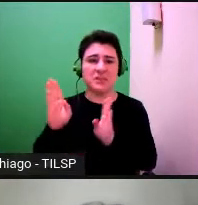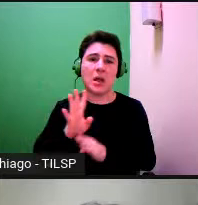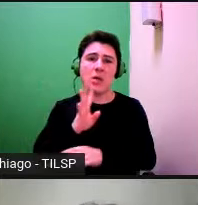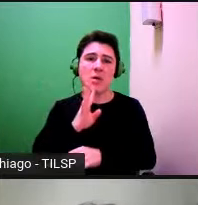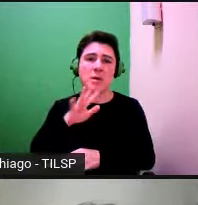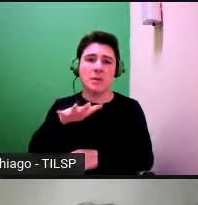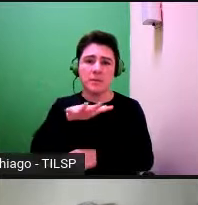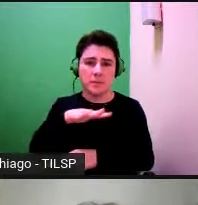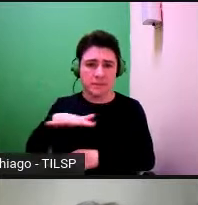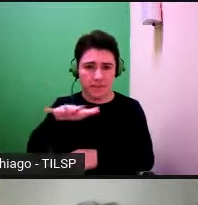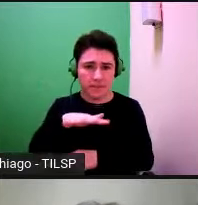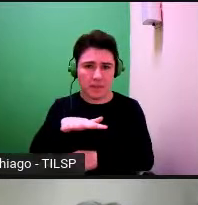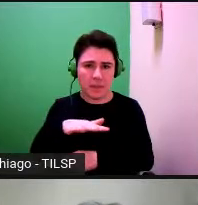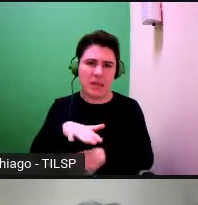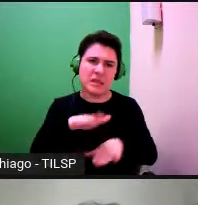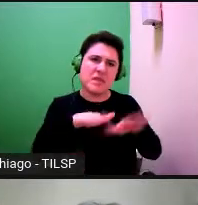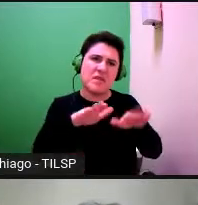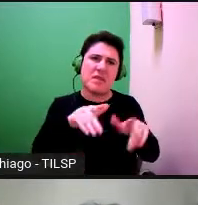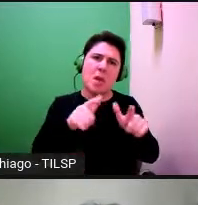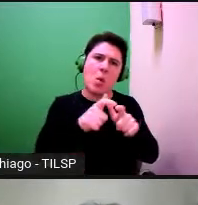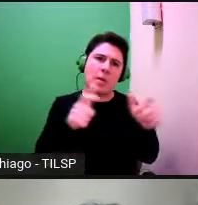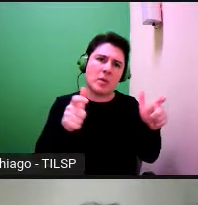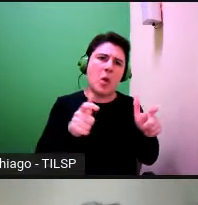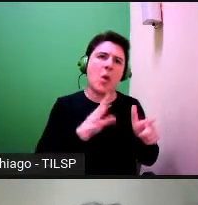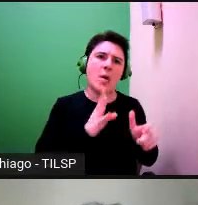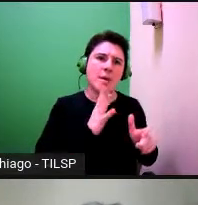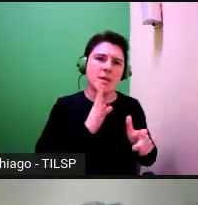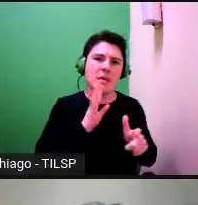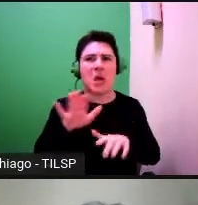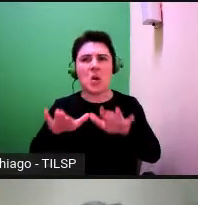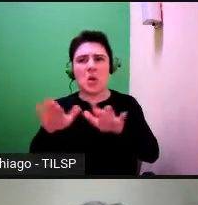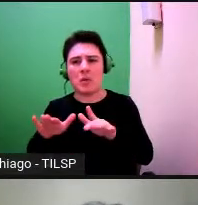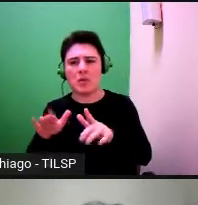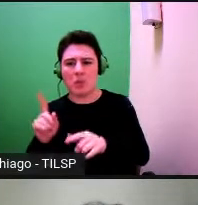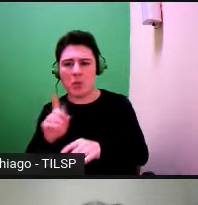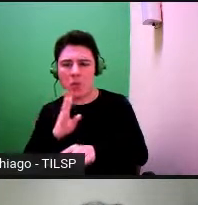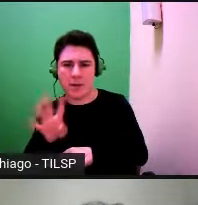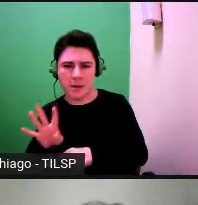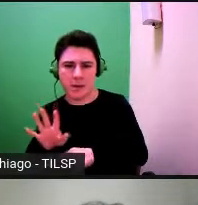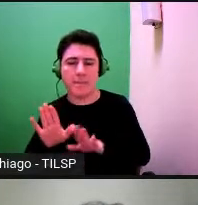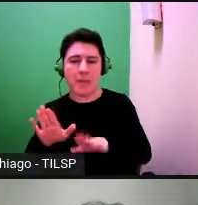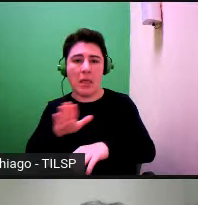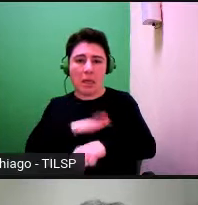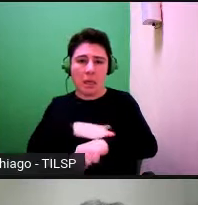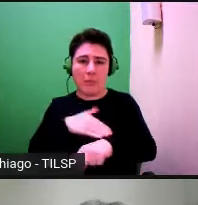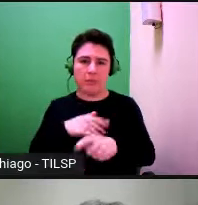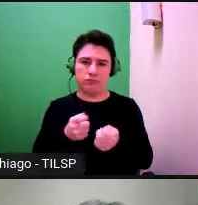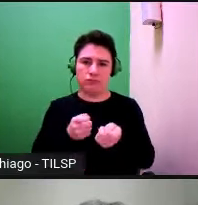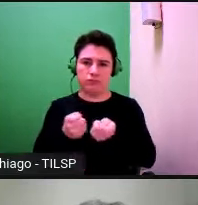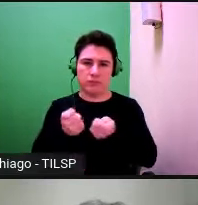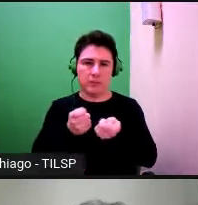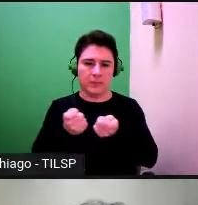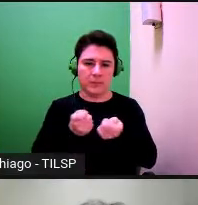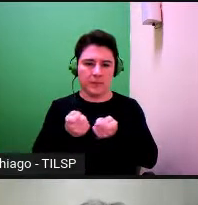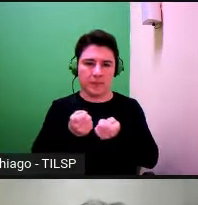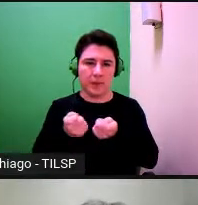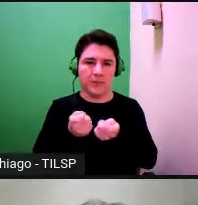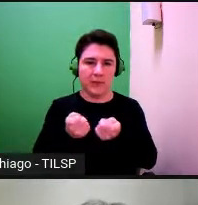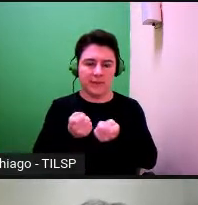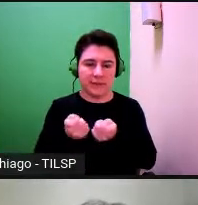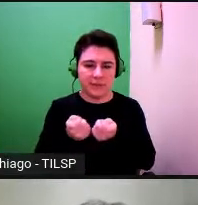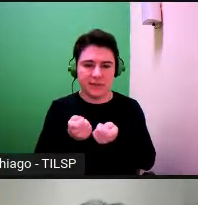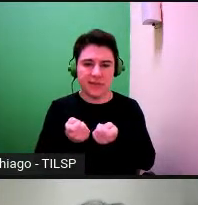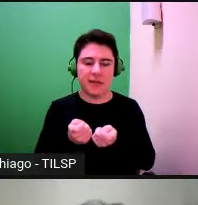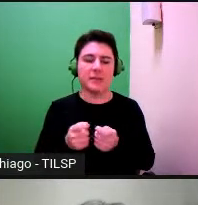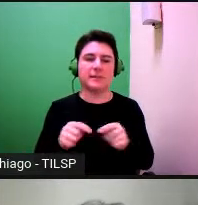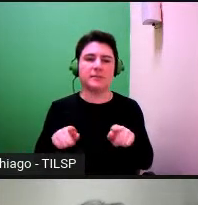pessoas, talvez não tanto de outras. Dentro da gestão do tempo, aquilo que eu optei, porque eu optei neste momento, foi por fazer